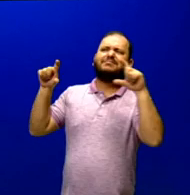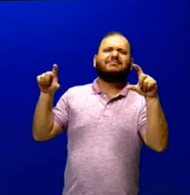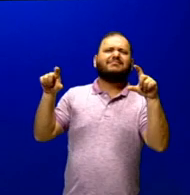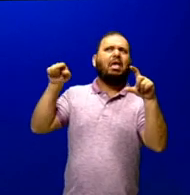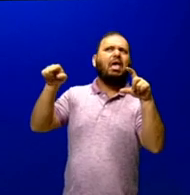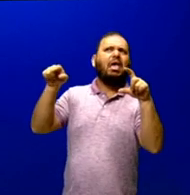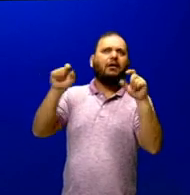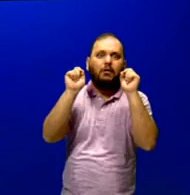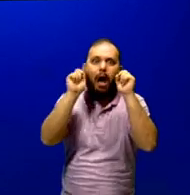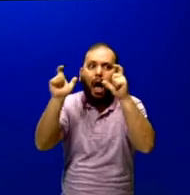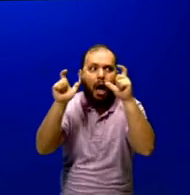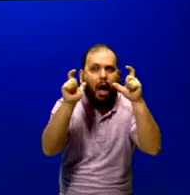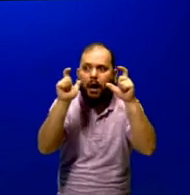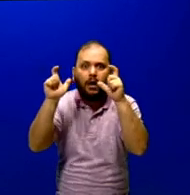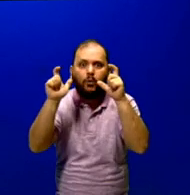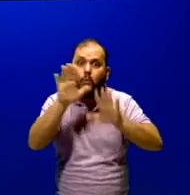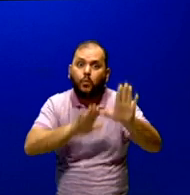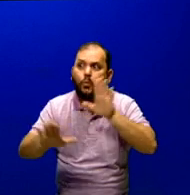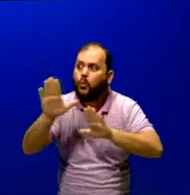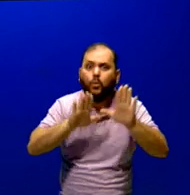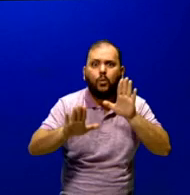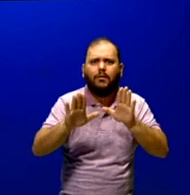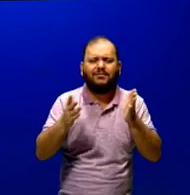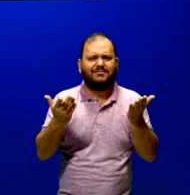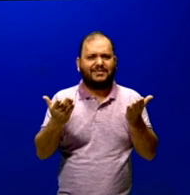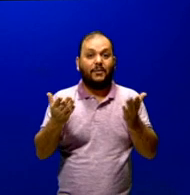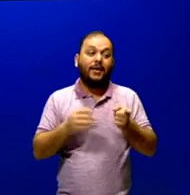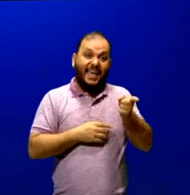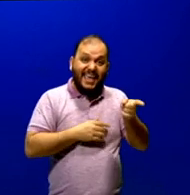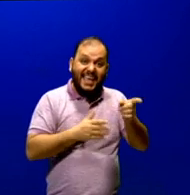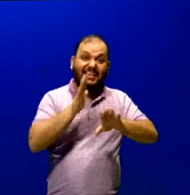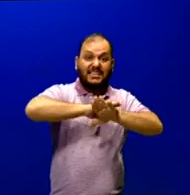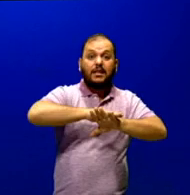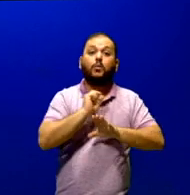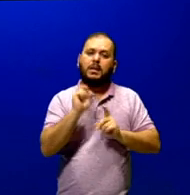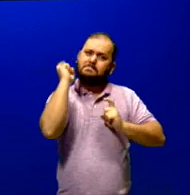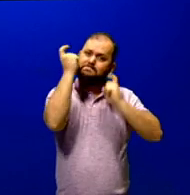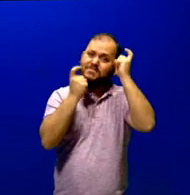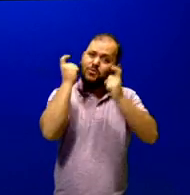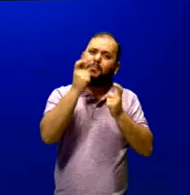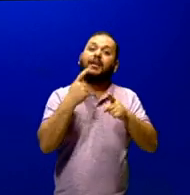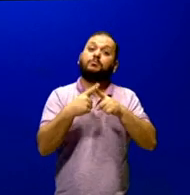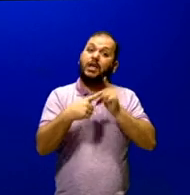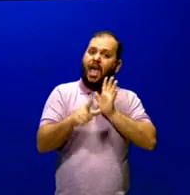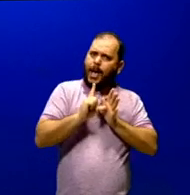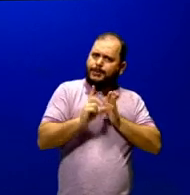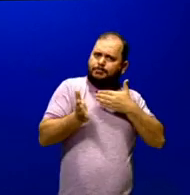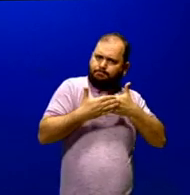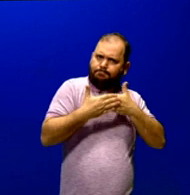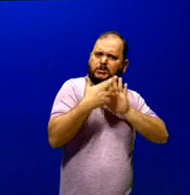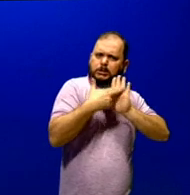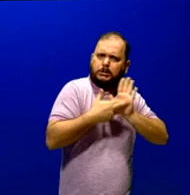Então, ele está preocupado com o fim das restrições, com o relaxamento das restrições e